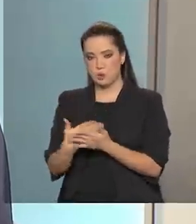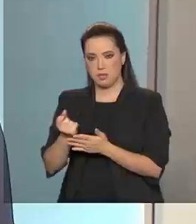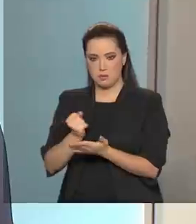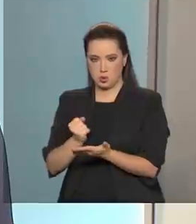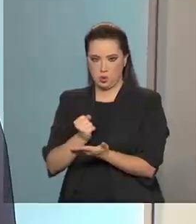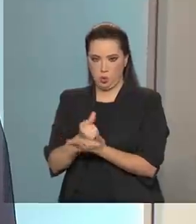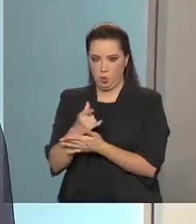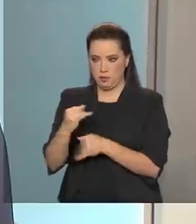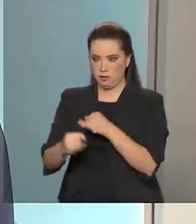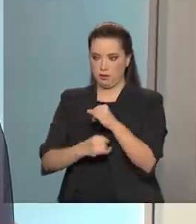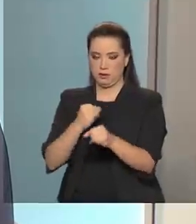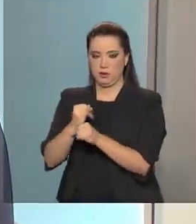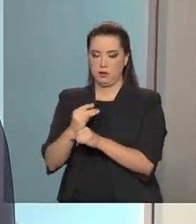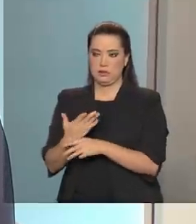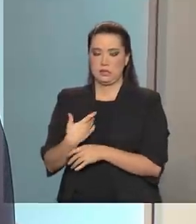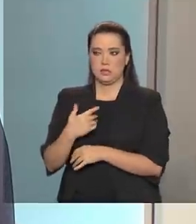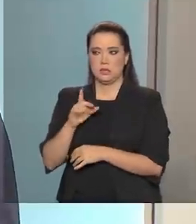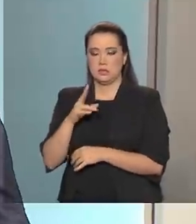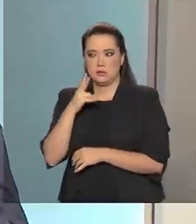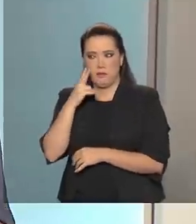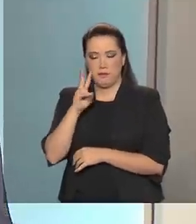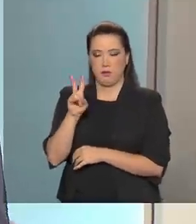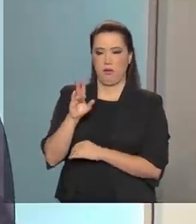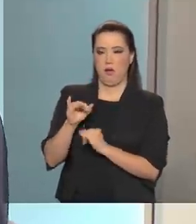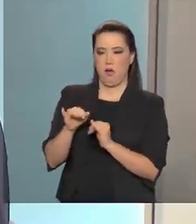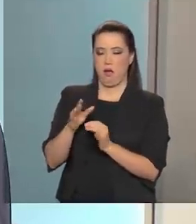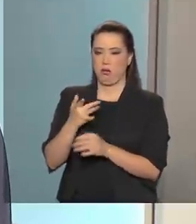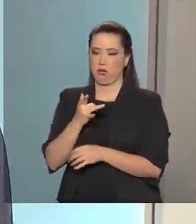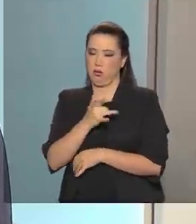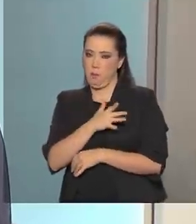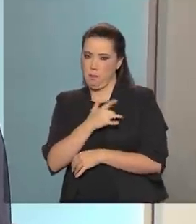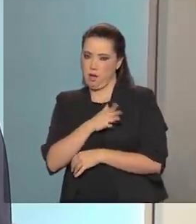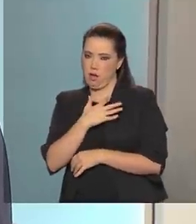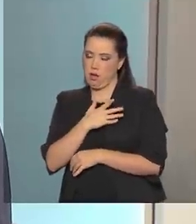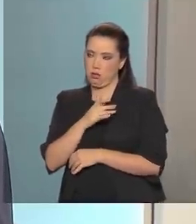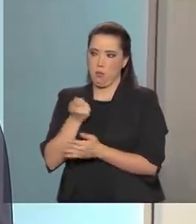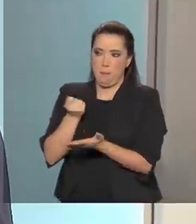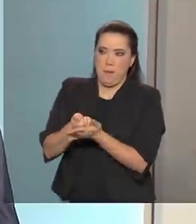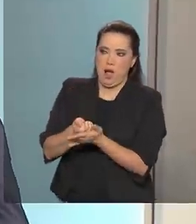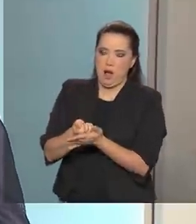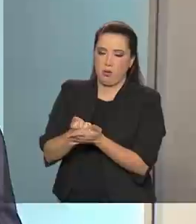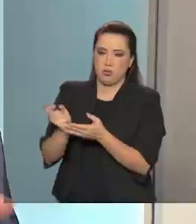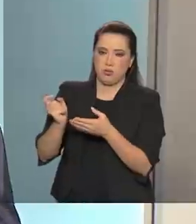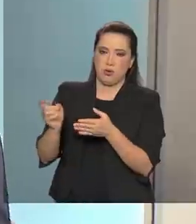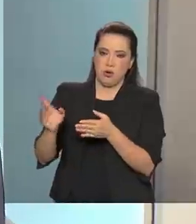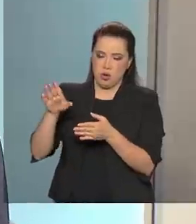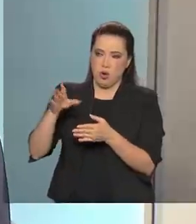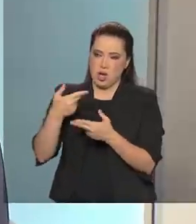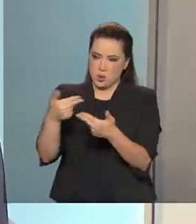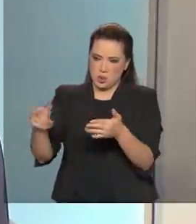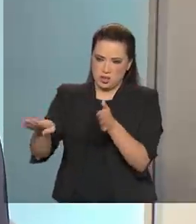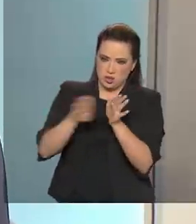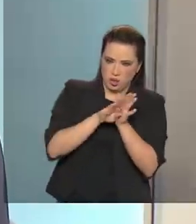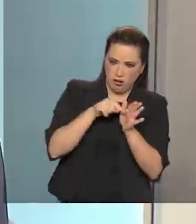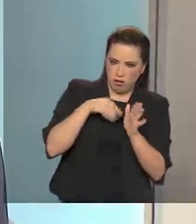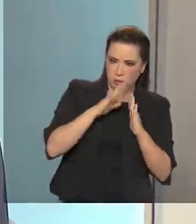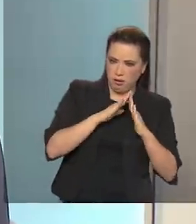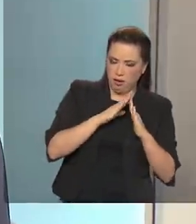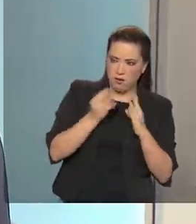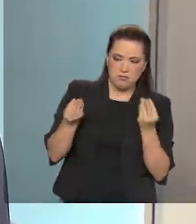internet, sempre existia aquela desconfiança. Eu vou pagar, será que eu vou receber o produto? Hoje, você tem vários